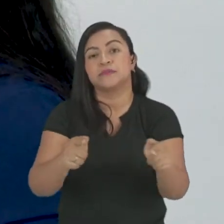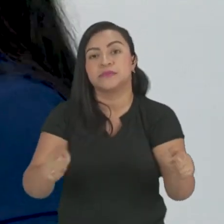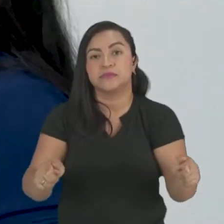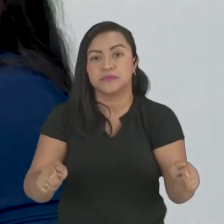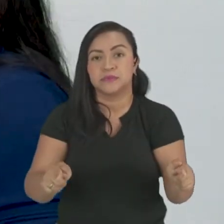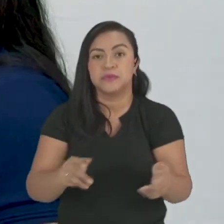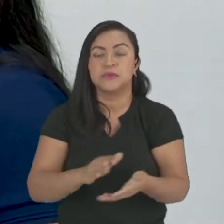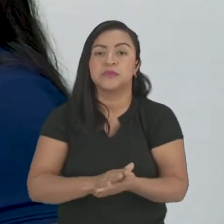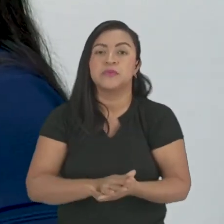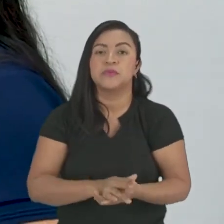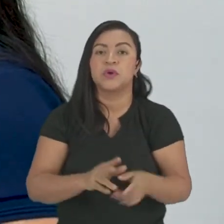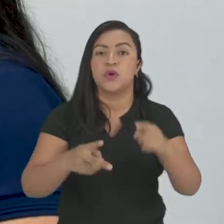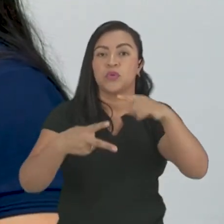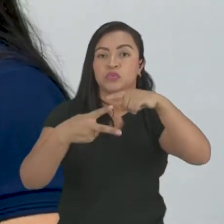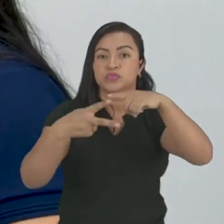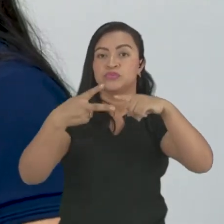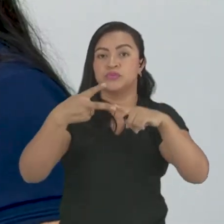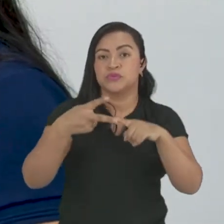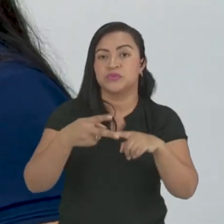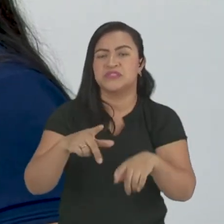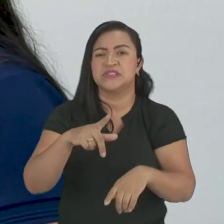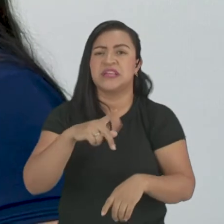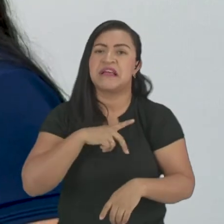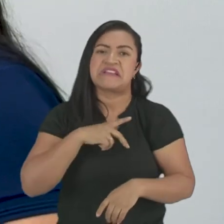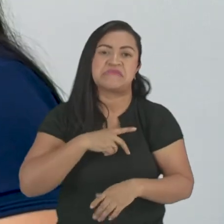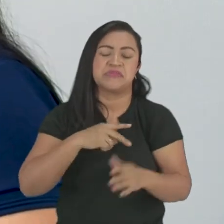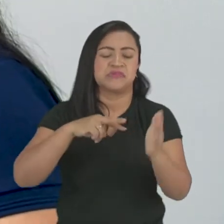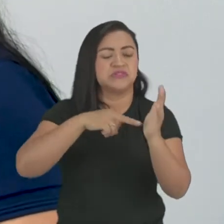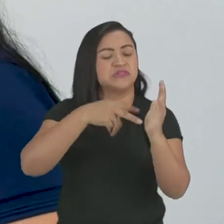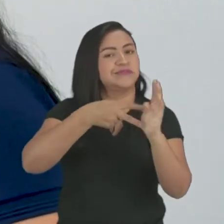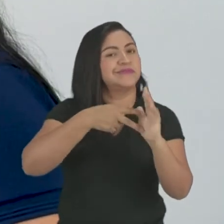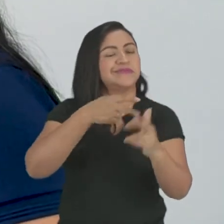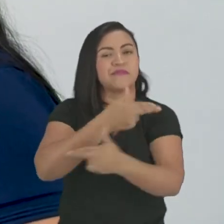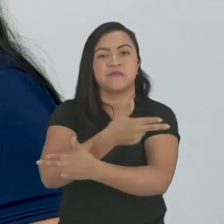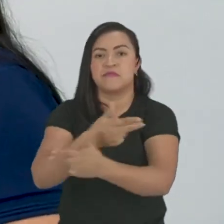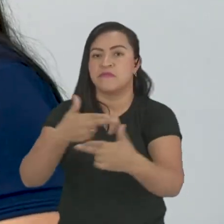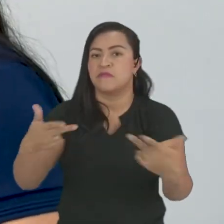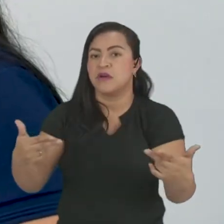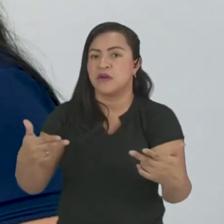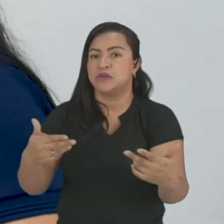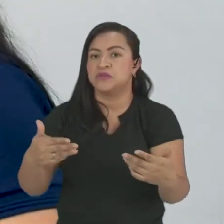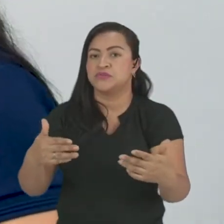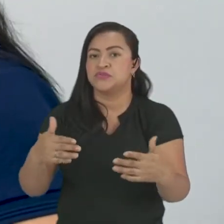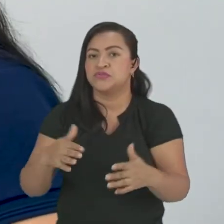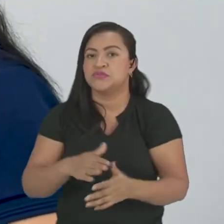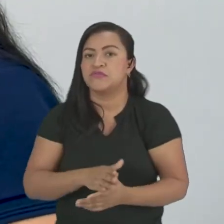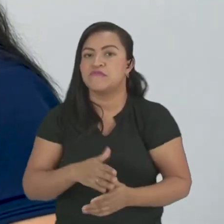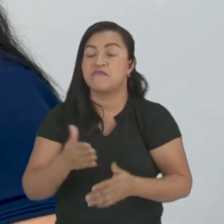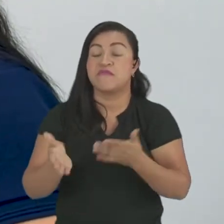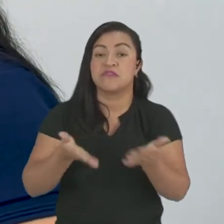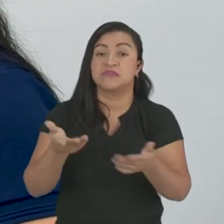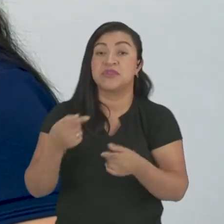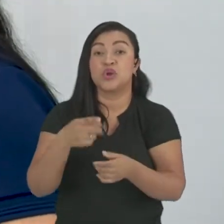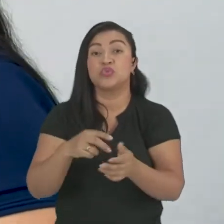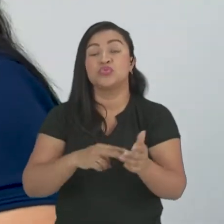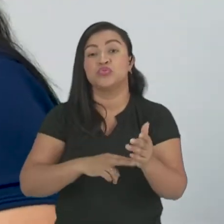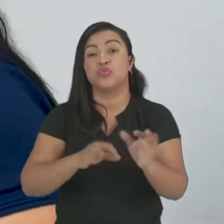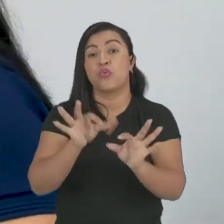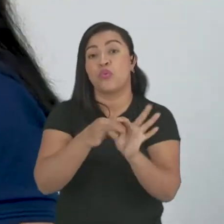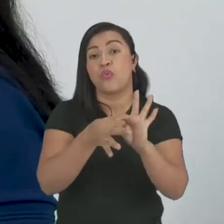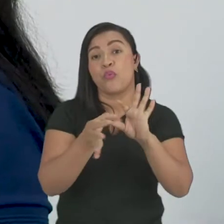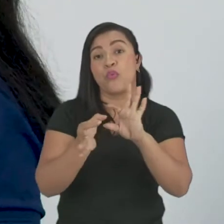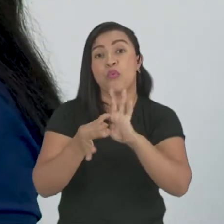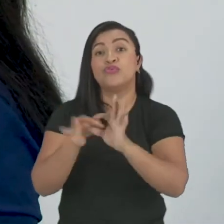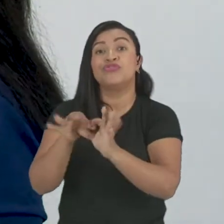um e dois. Uma palavra pode ter vários significados, depende da forma que você utilizar, do contexto que você tá usando, né? A